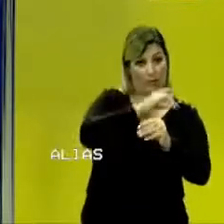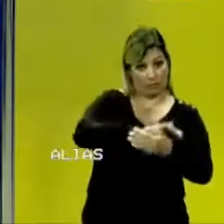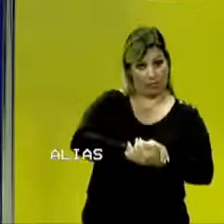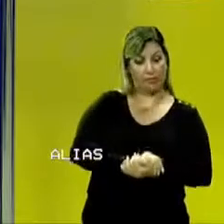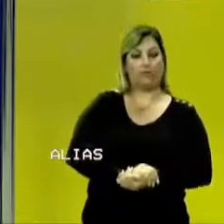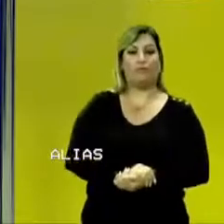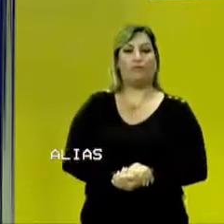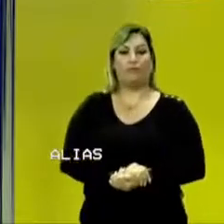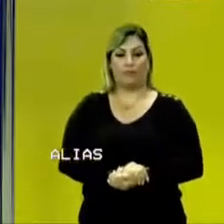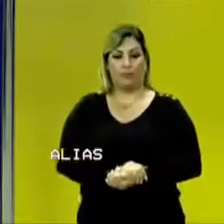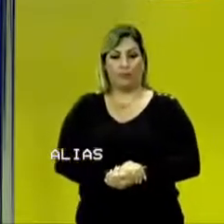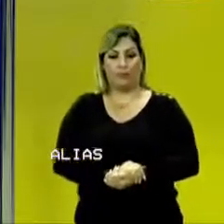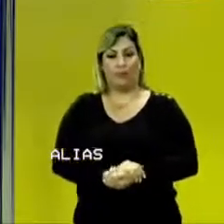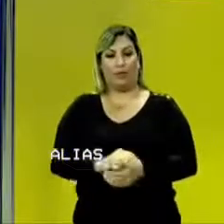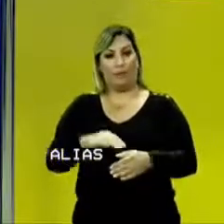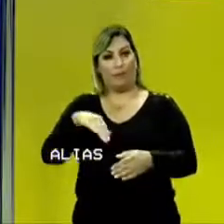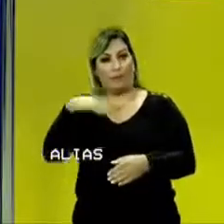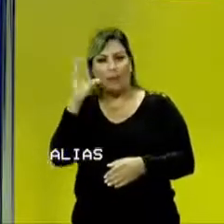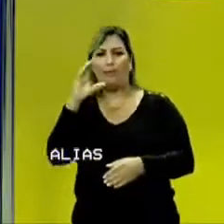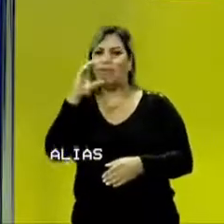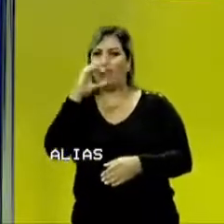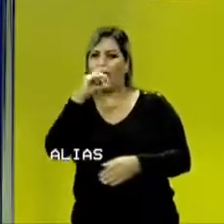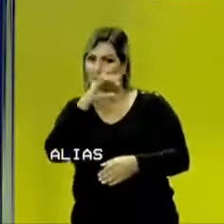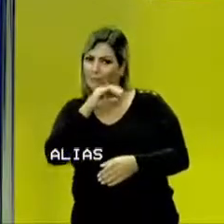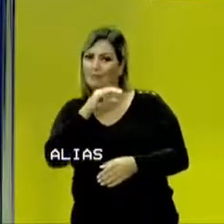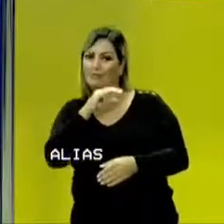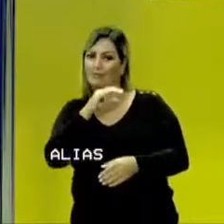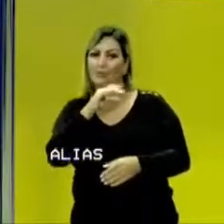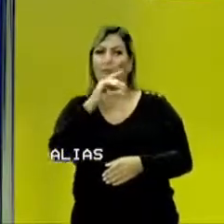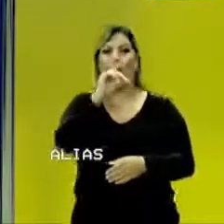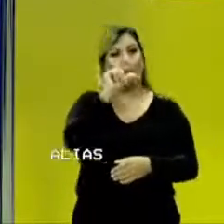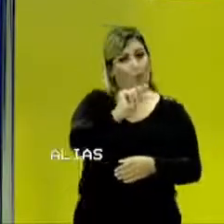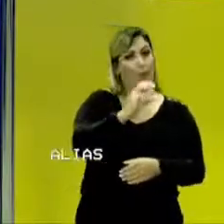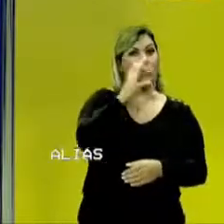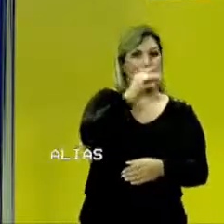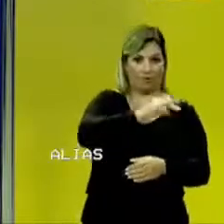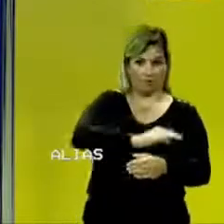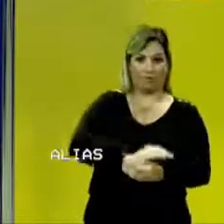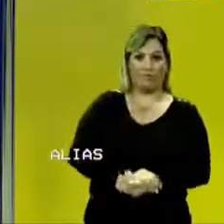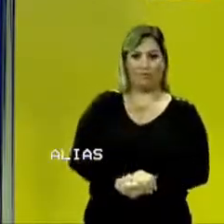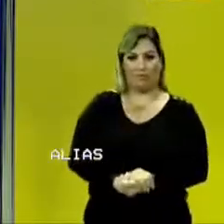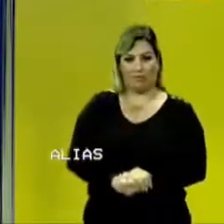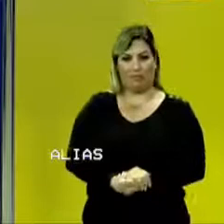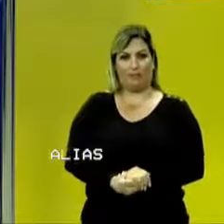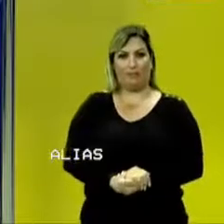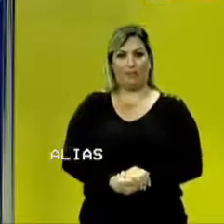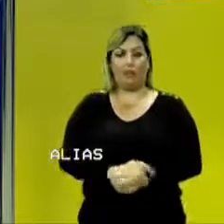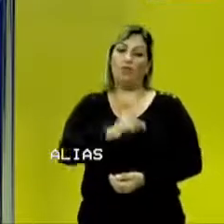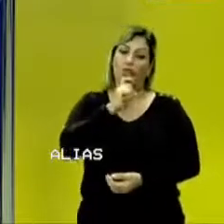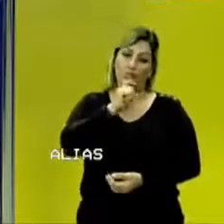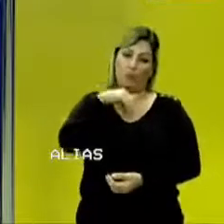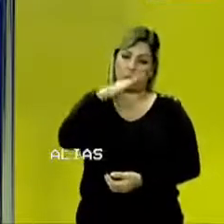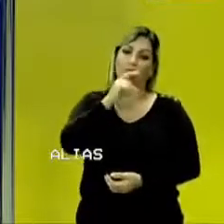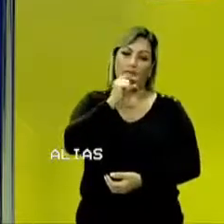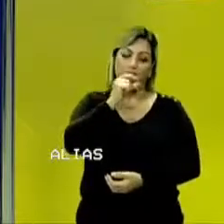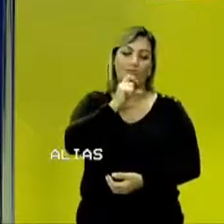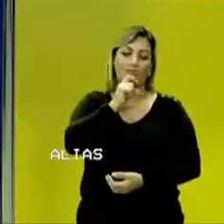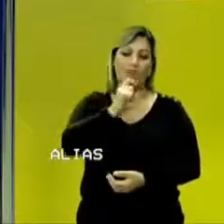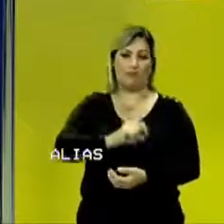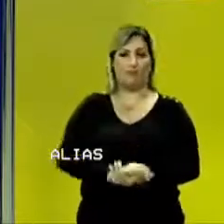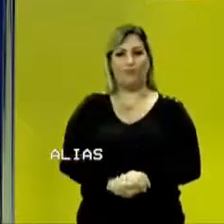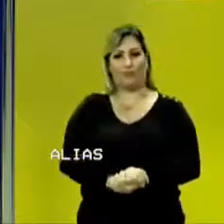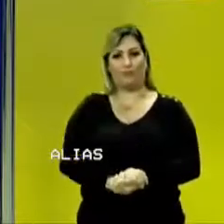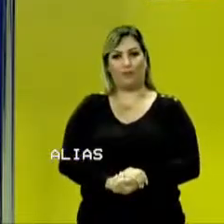de agitação. Então, do mais, digamos assim, grosseiramente, do mais quente para o mais frio. Ou do de maior temperatura